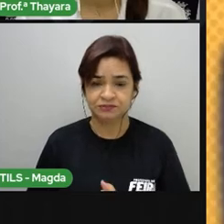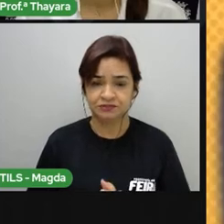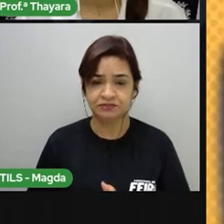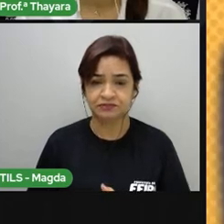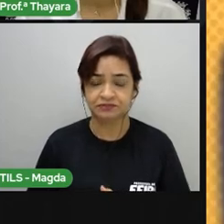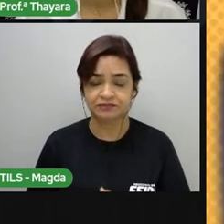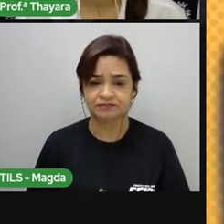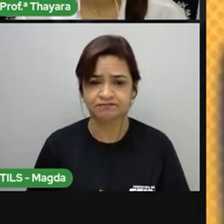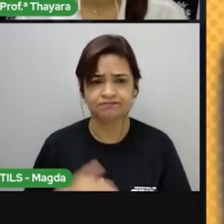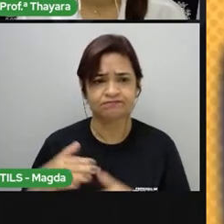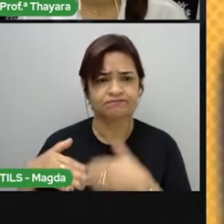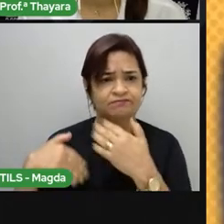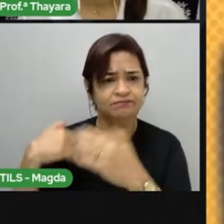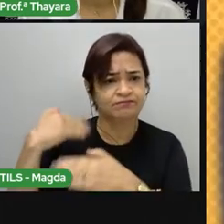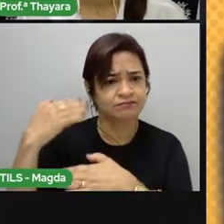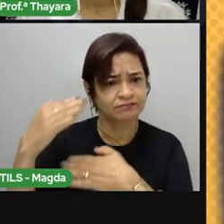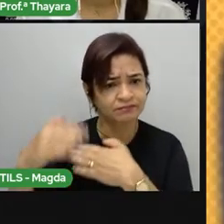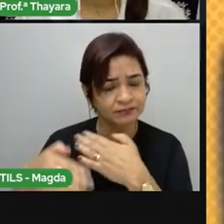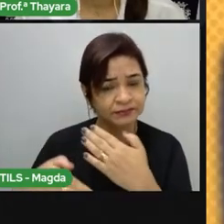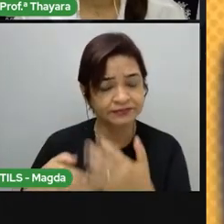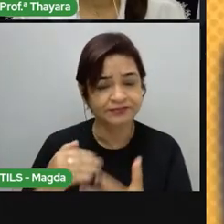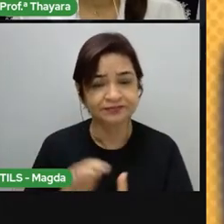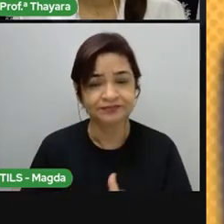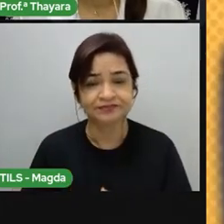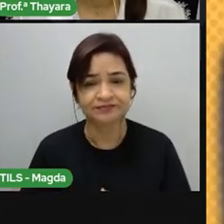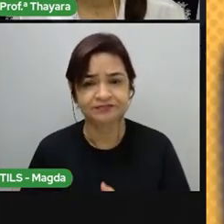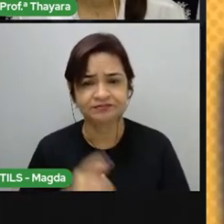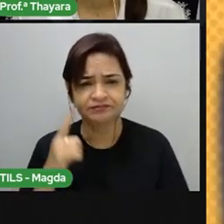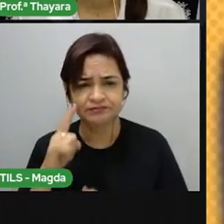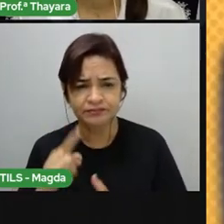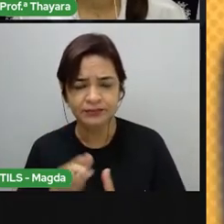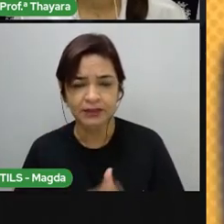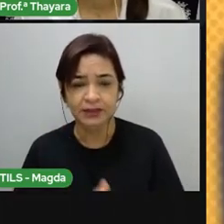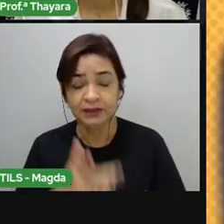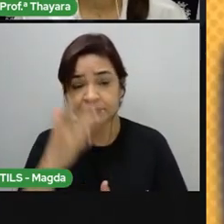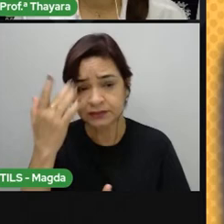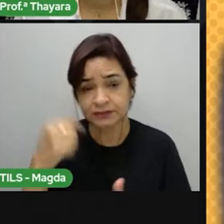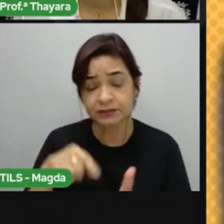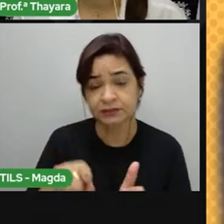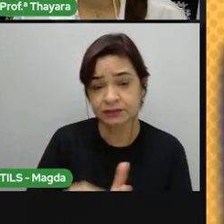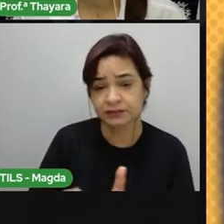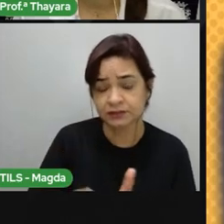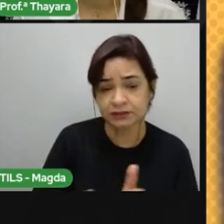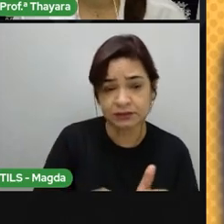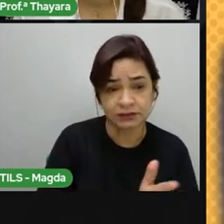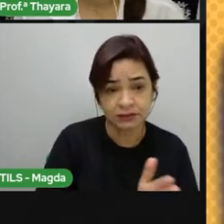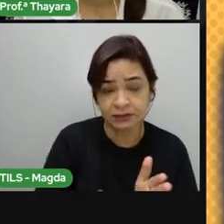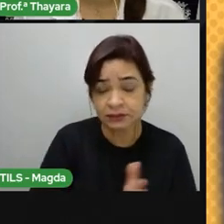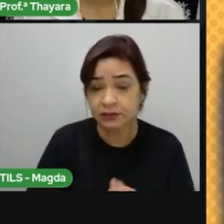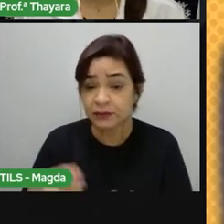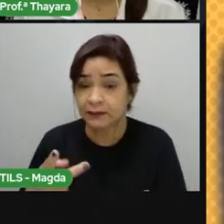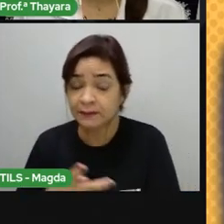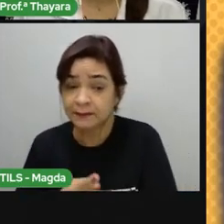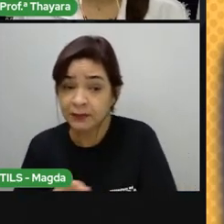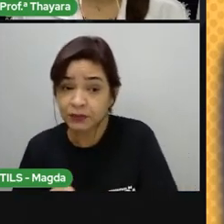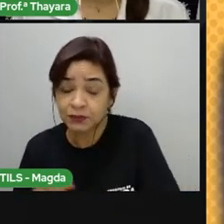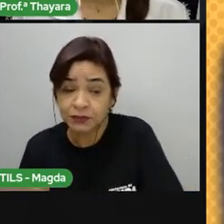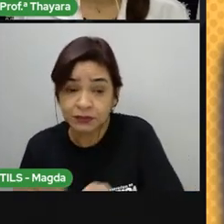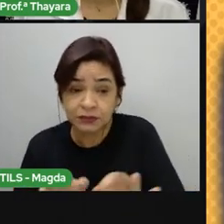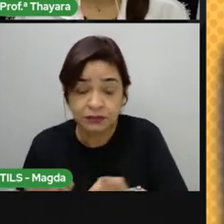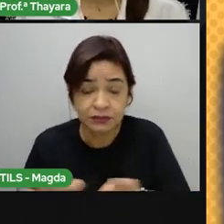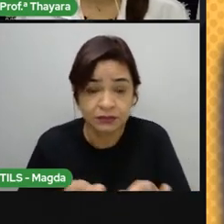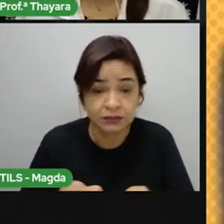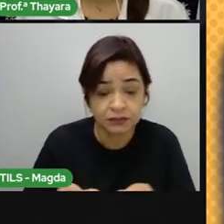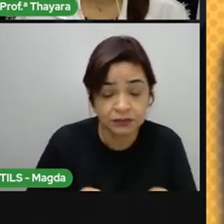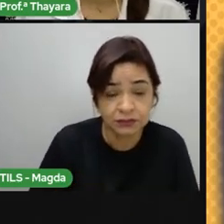Muito tempo depois, espeleólogos visitam e exploram as cavernas, trabalhando com cuidado no registro de suas